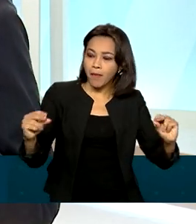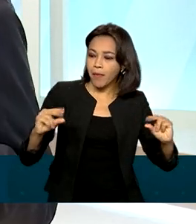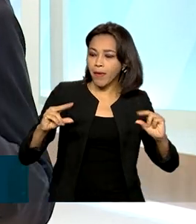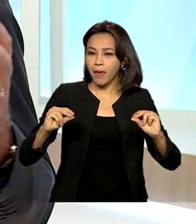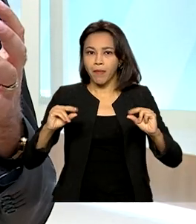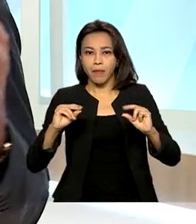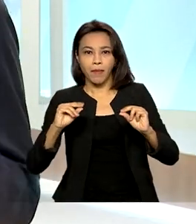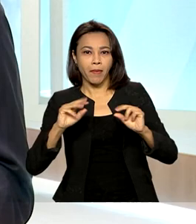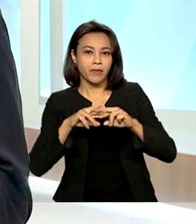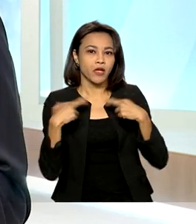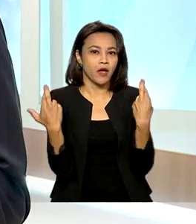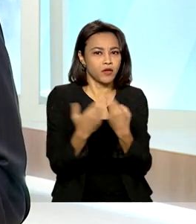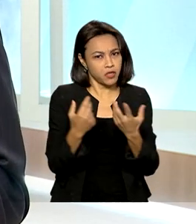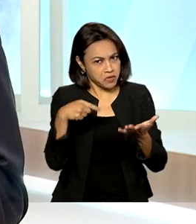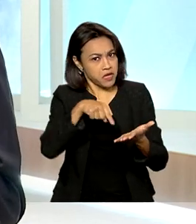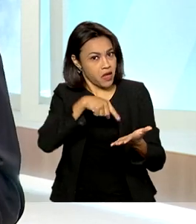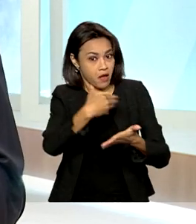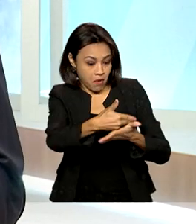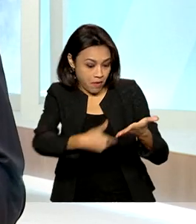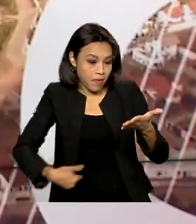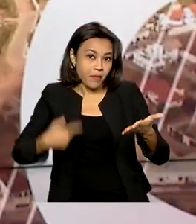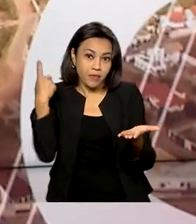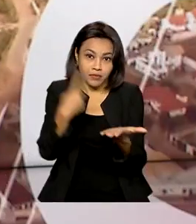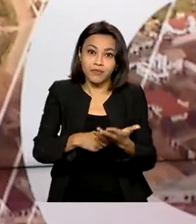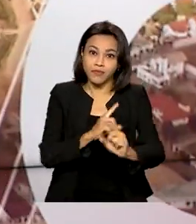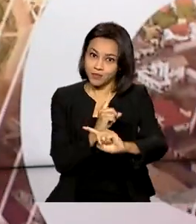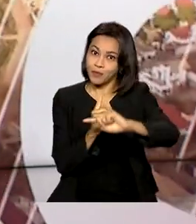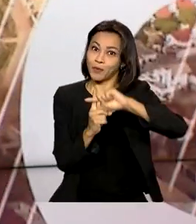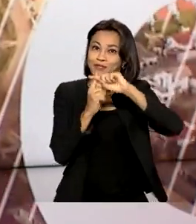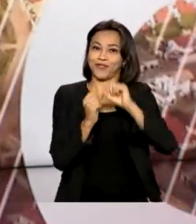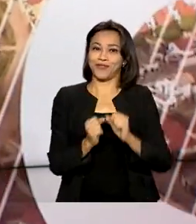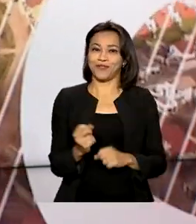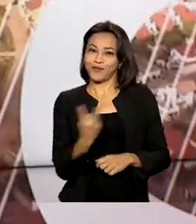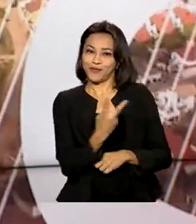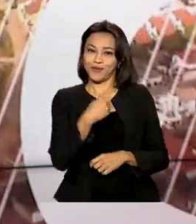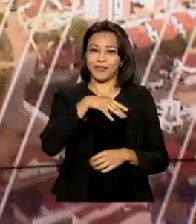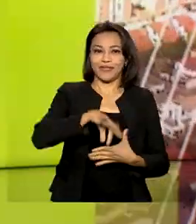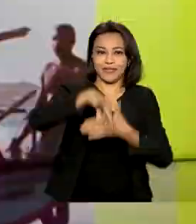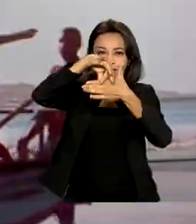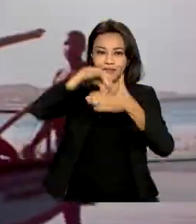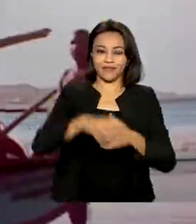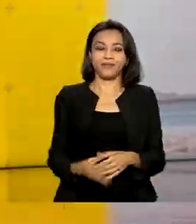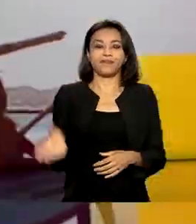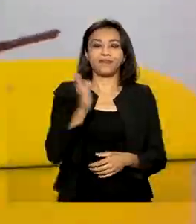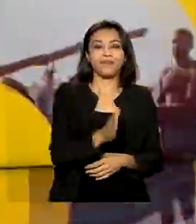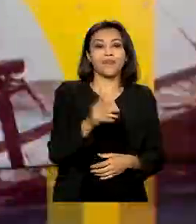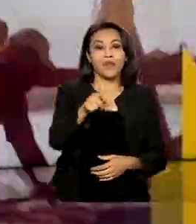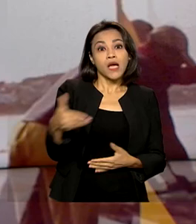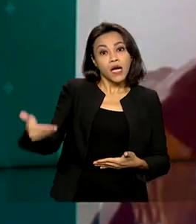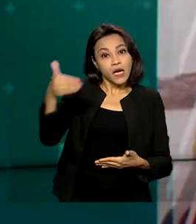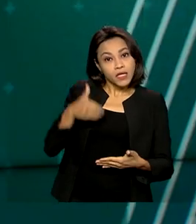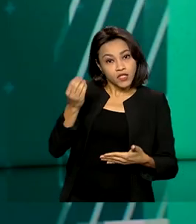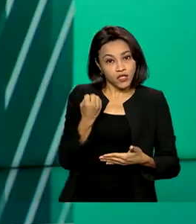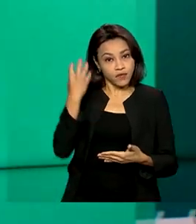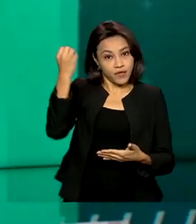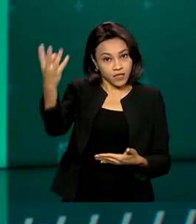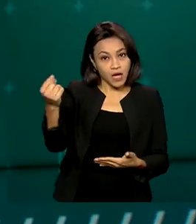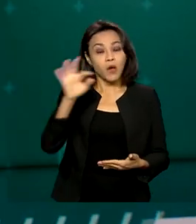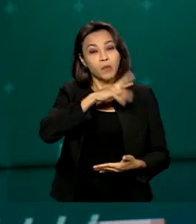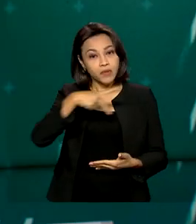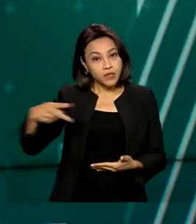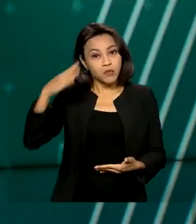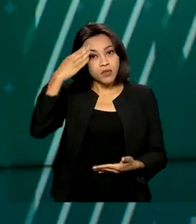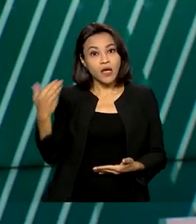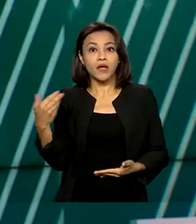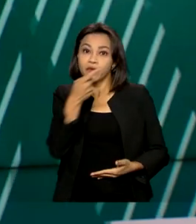chamado de uma agenda positiva entre os líderes. E antes de ir para Los Angeles, o presidente Bolsonaro visitou a capital fluminense